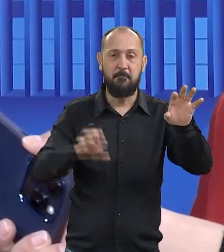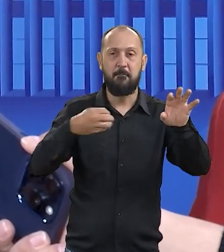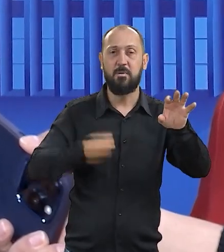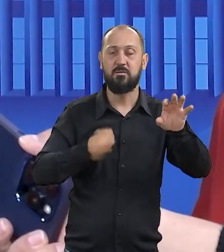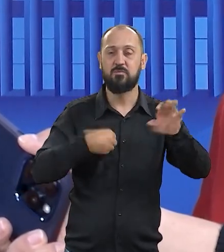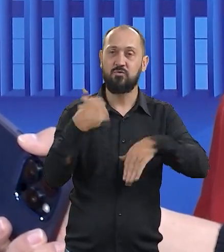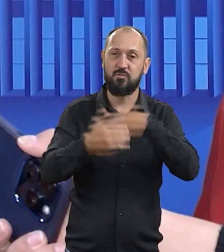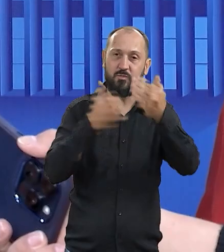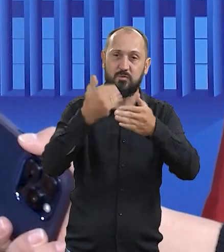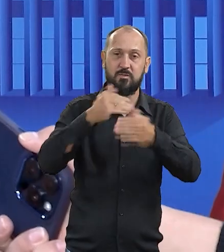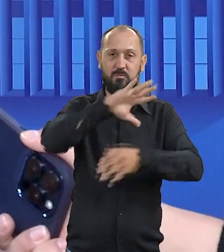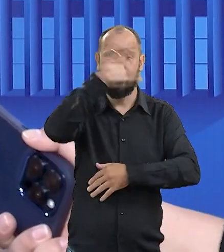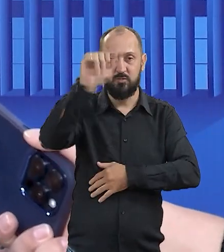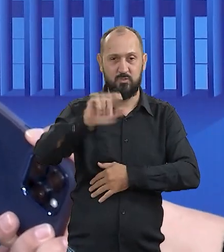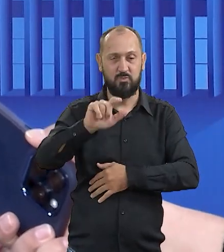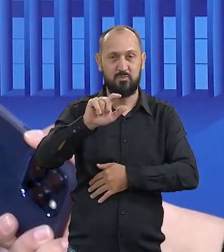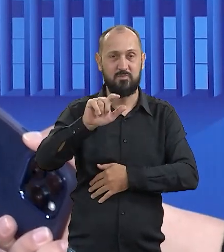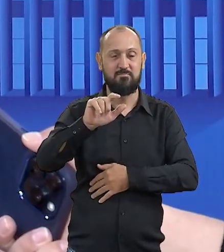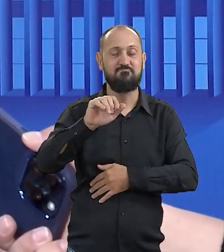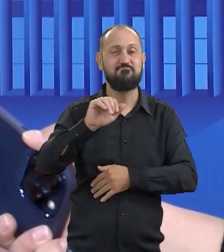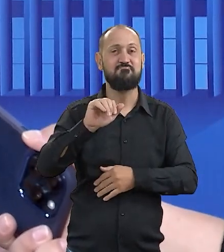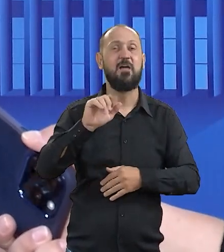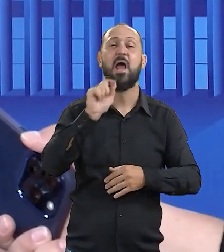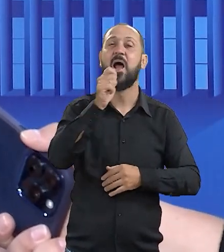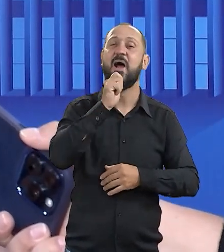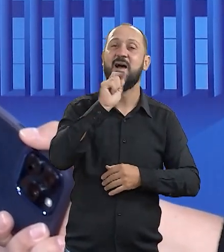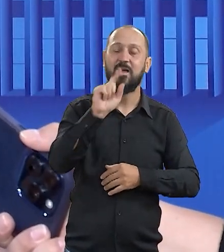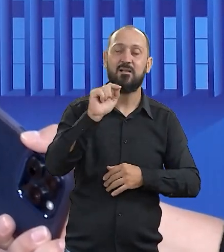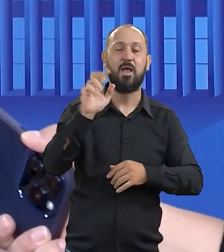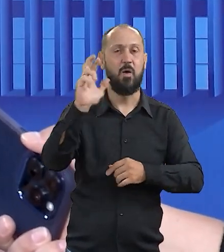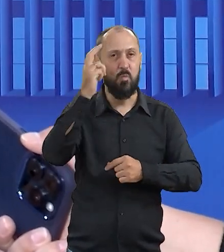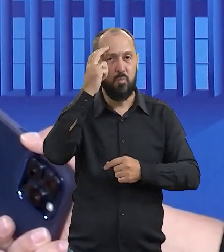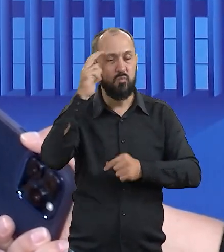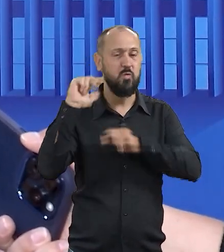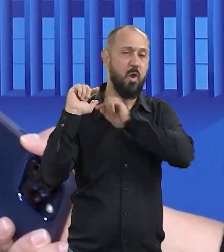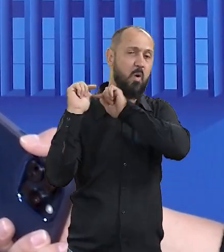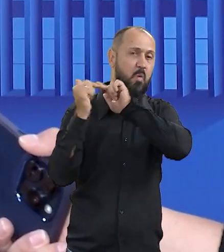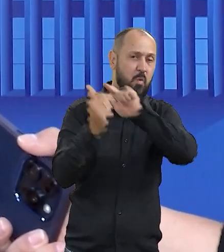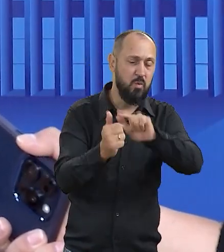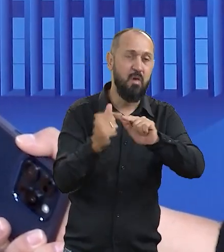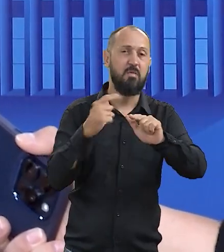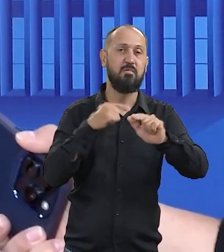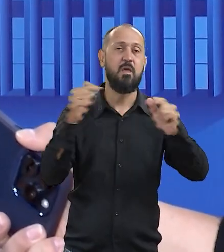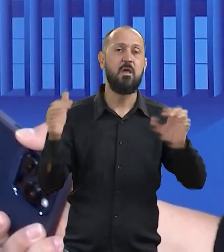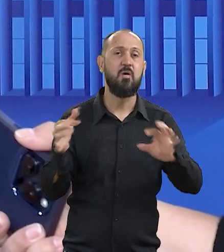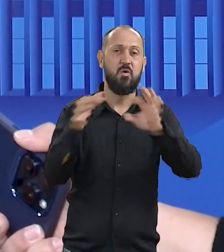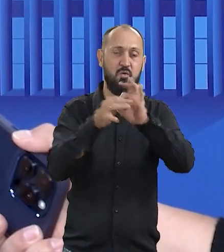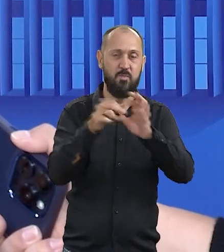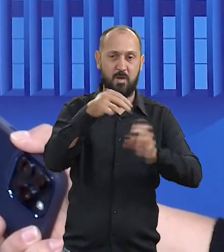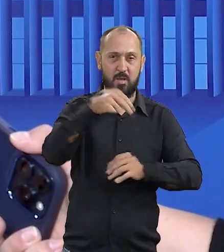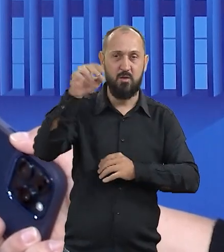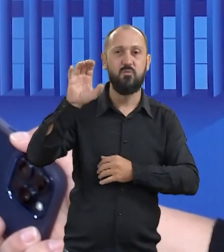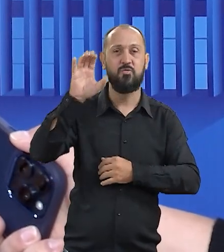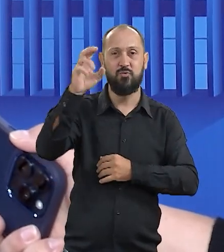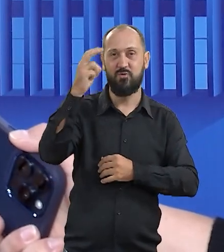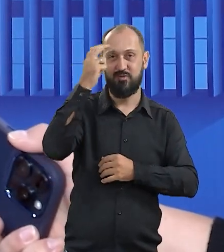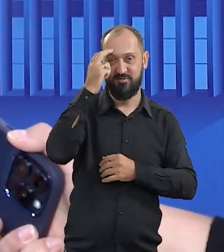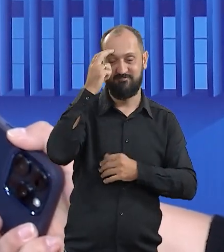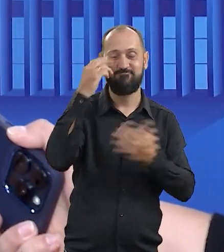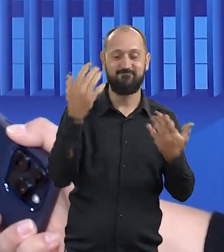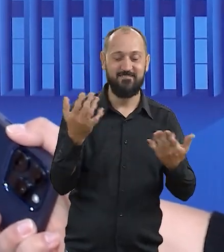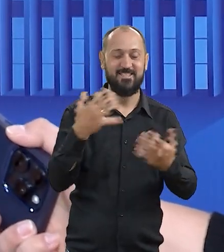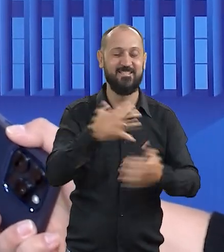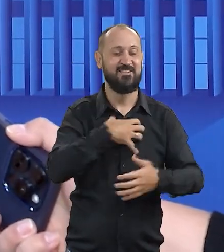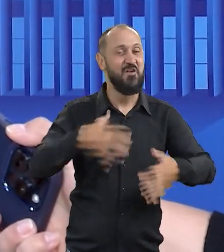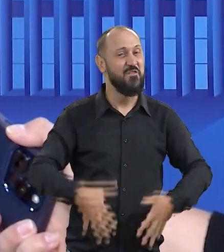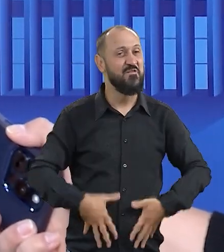estado de Mato Grosso do Sul. E mais do que isso, nossa cultura, as nossas tradições passam também pela cultura nordestina. Então a gente fica